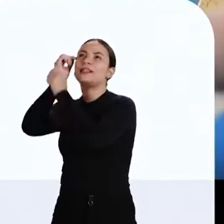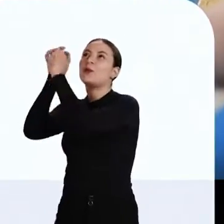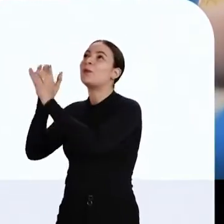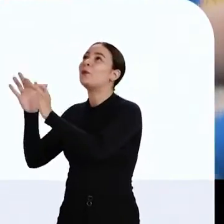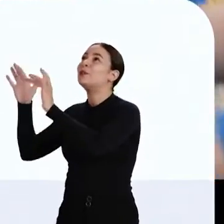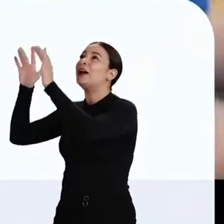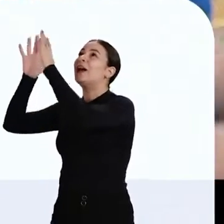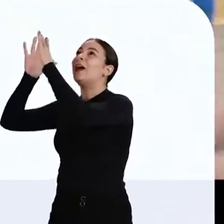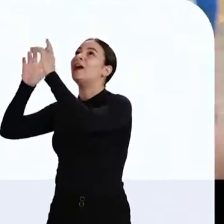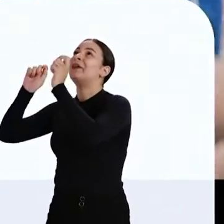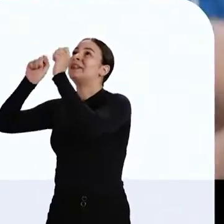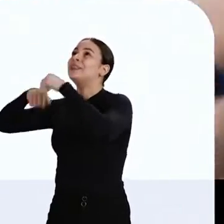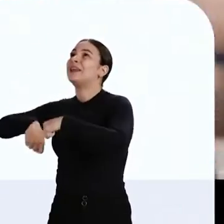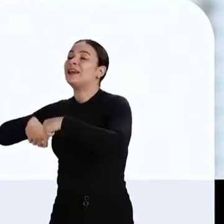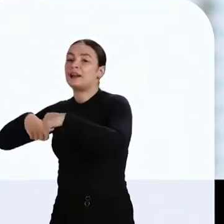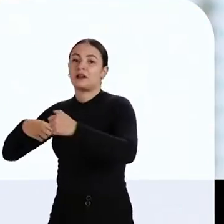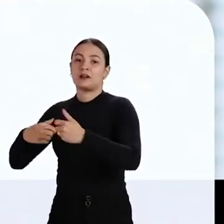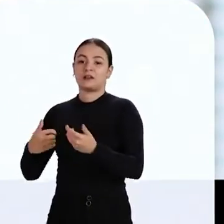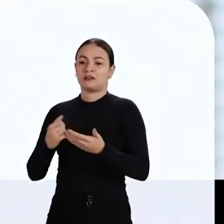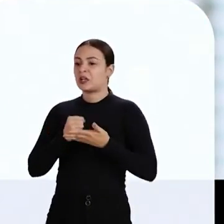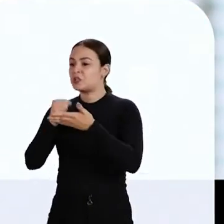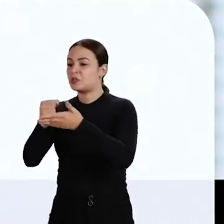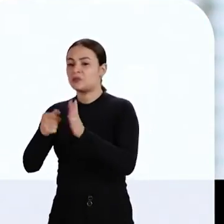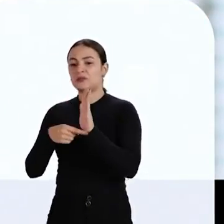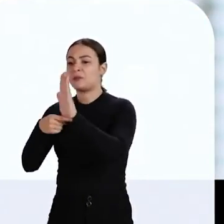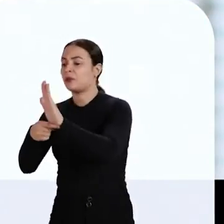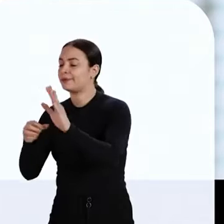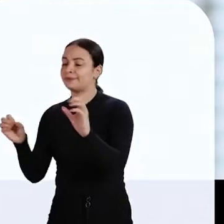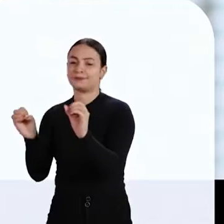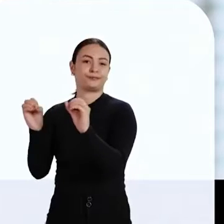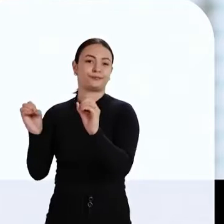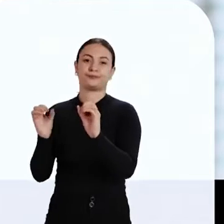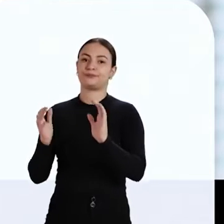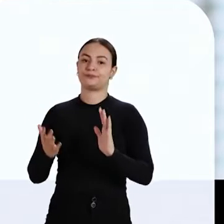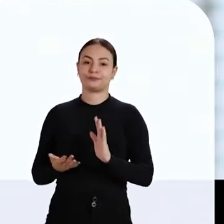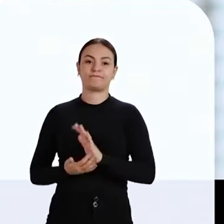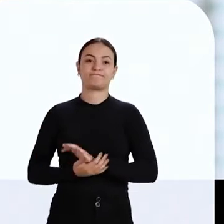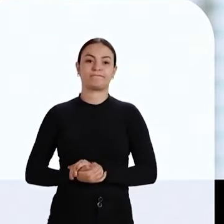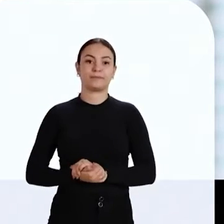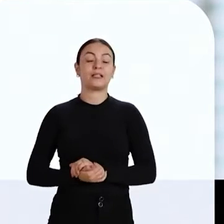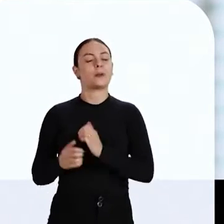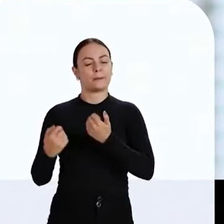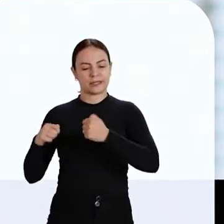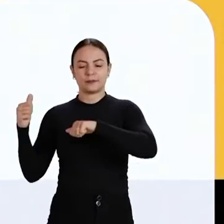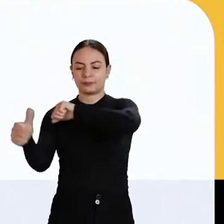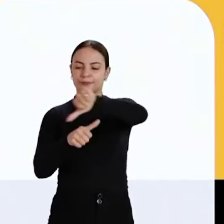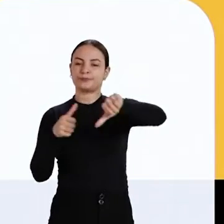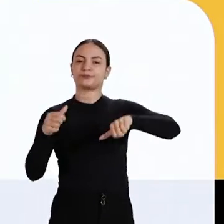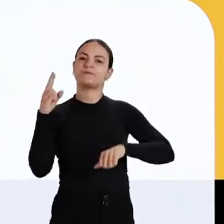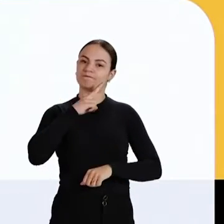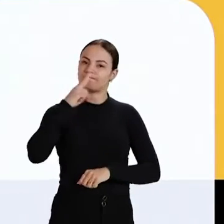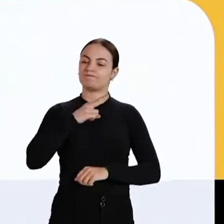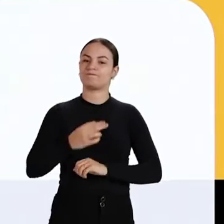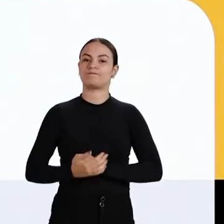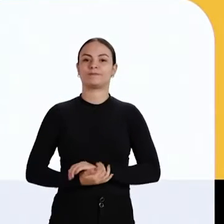sonho, que tem um talento, como alguém que precisa de ajuda, como alguém que precisa ser apoiado. Então eu acho que a precisa inverter isso.